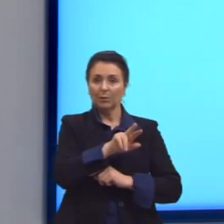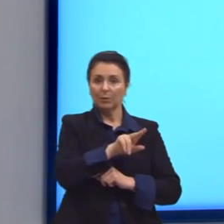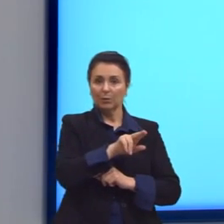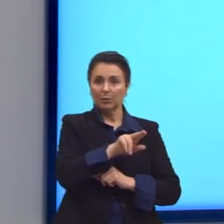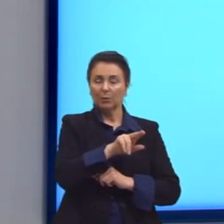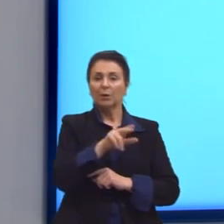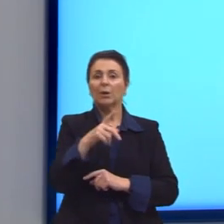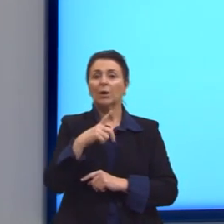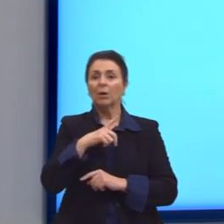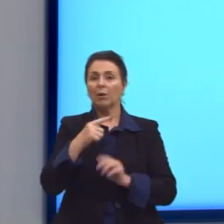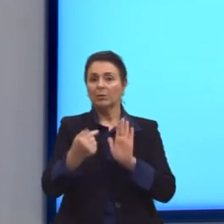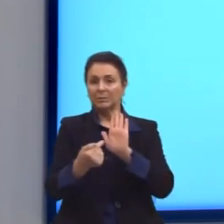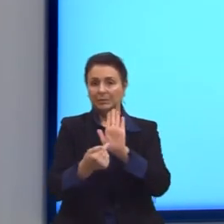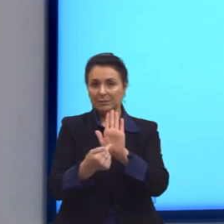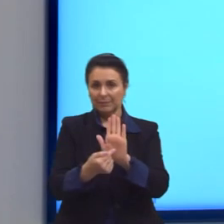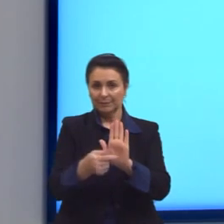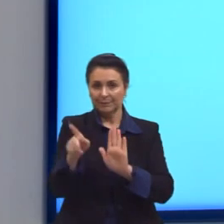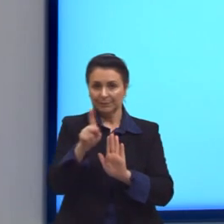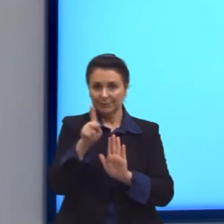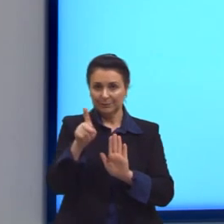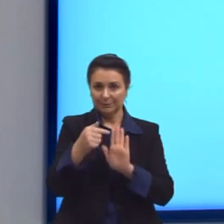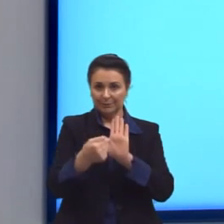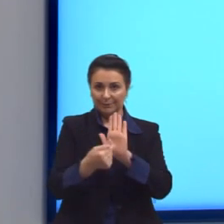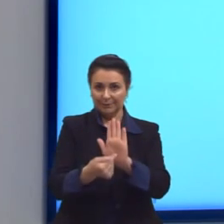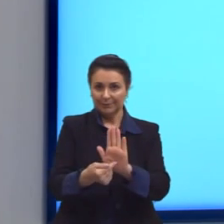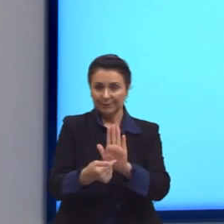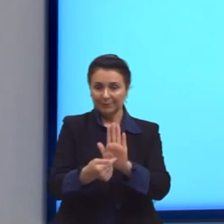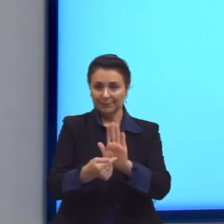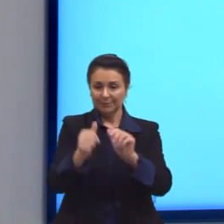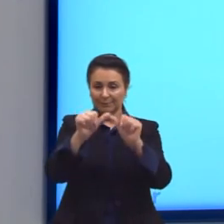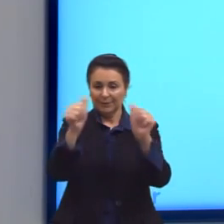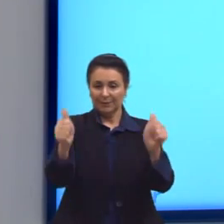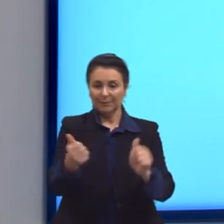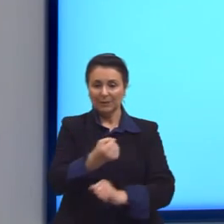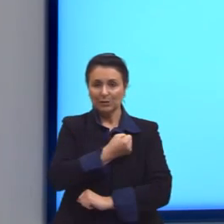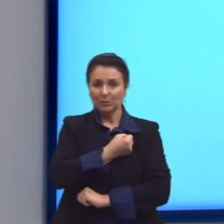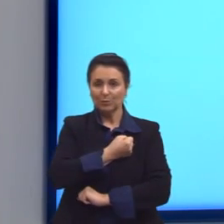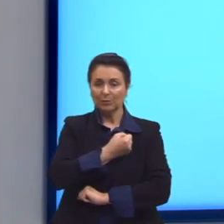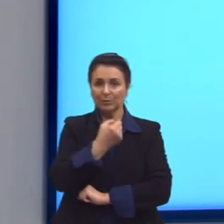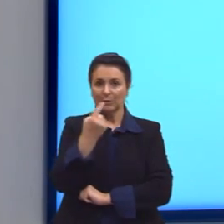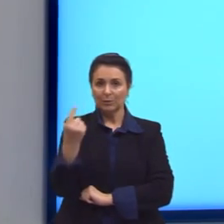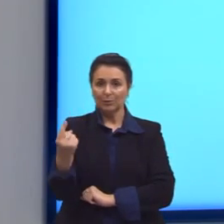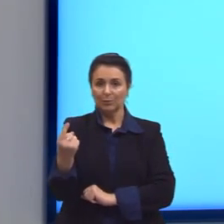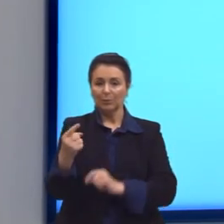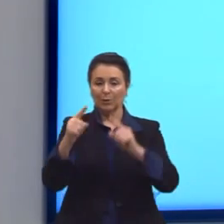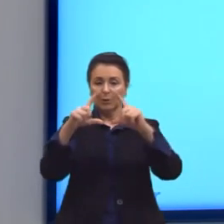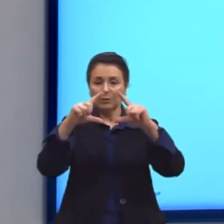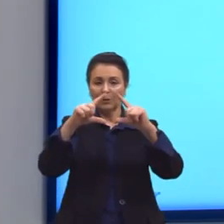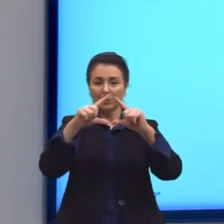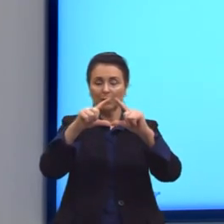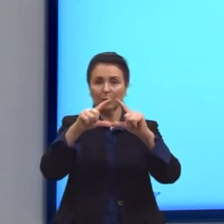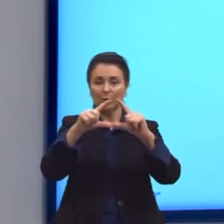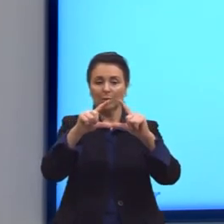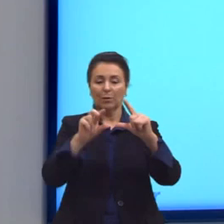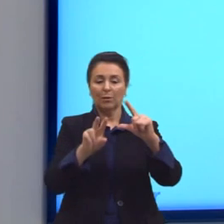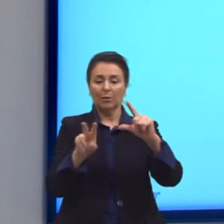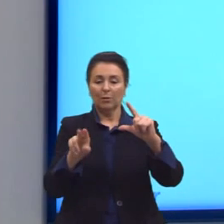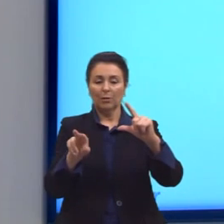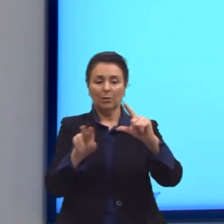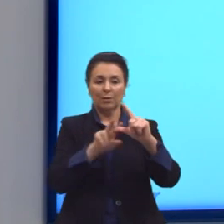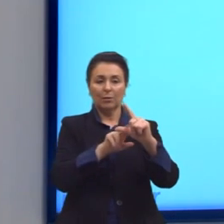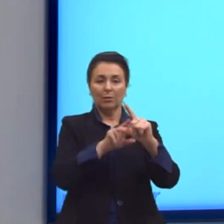Destaquei ela aqui para vocês, na figura 1. Nós temos, então, um triângulo equilátero. Todos os lados, então,